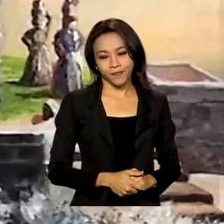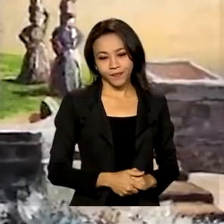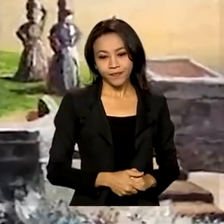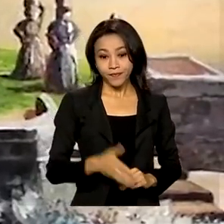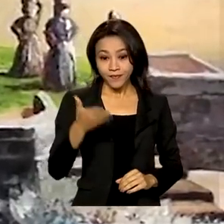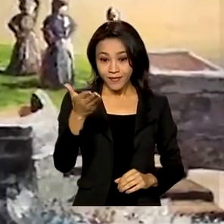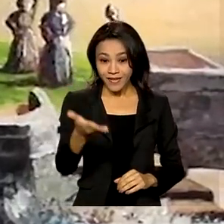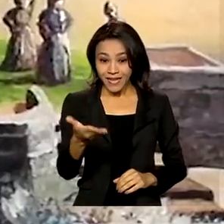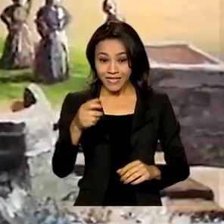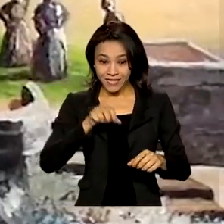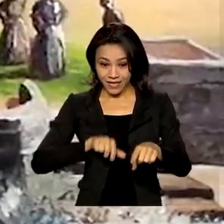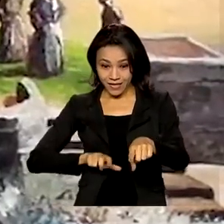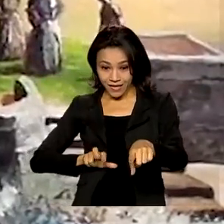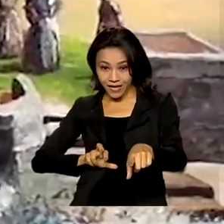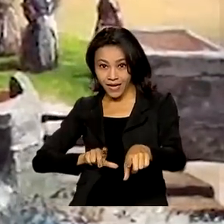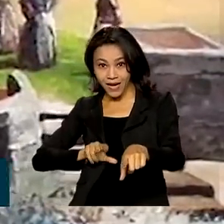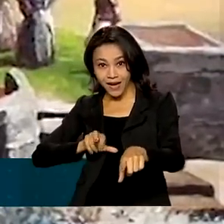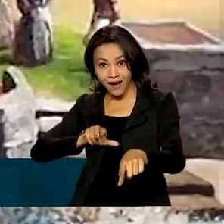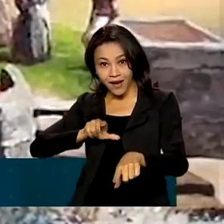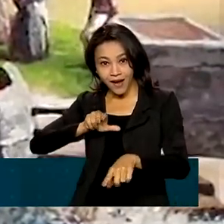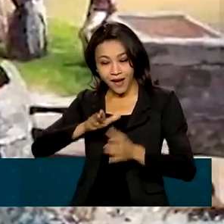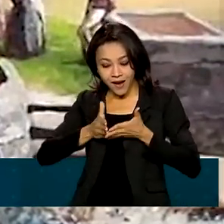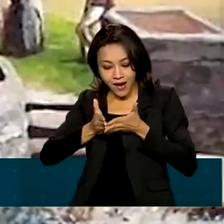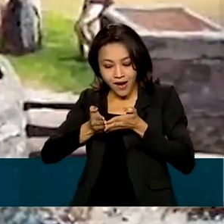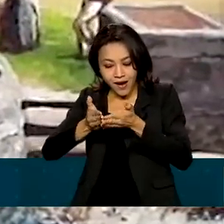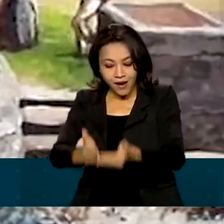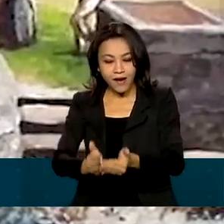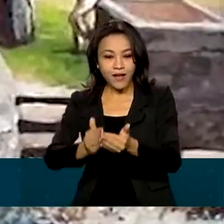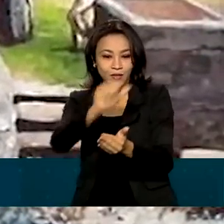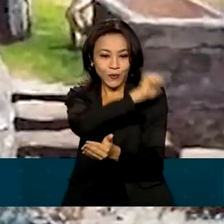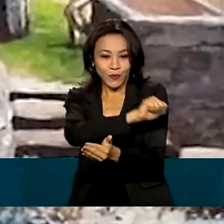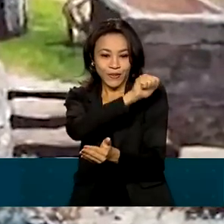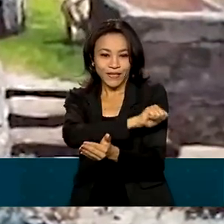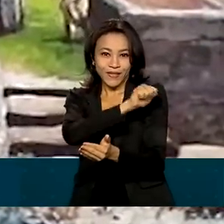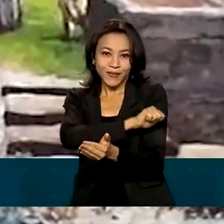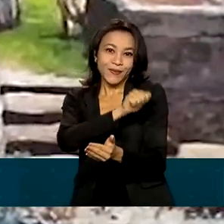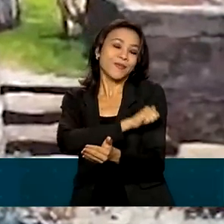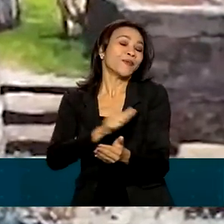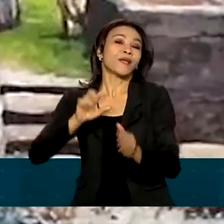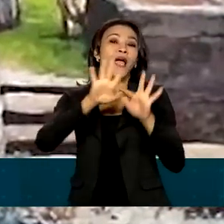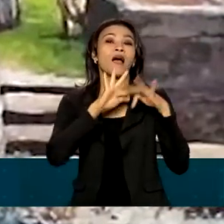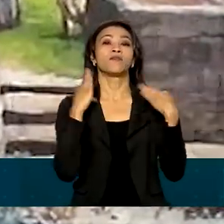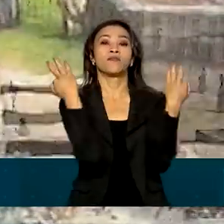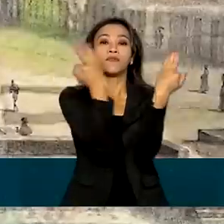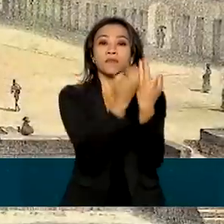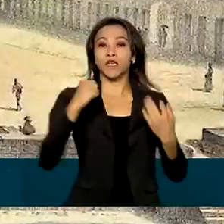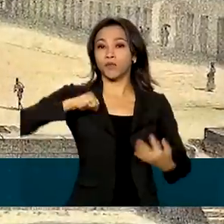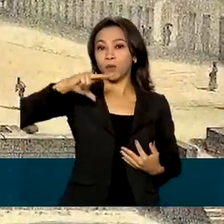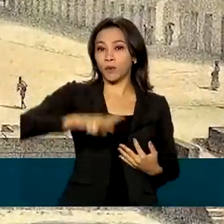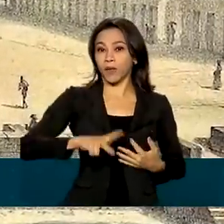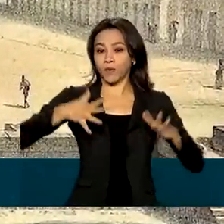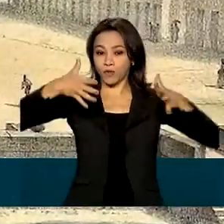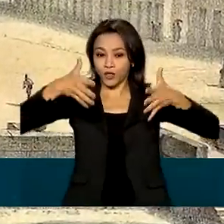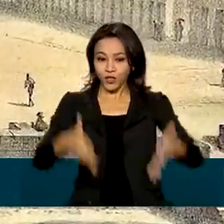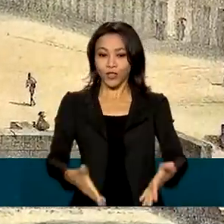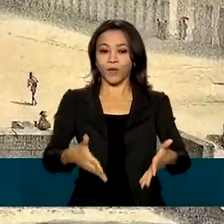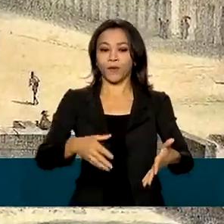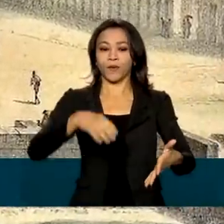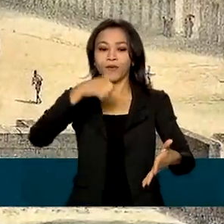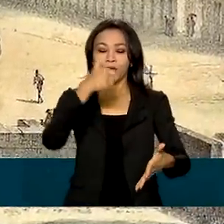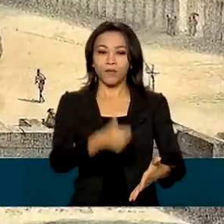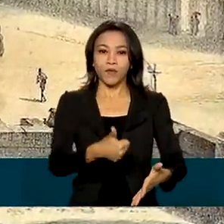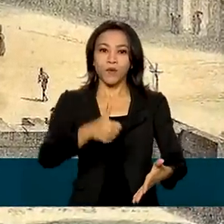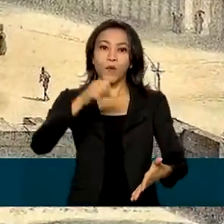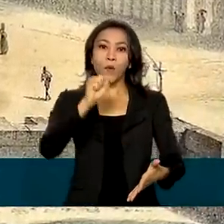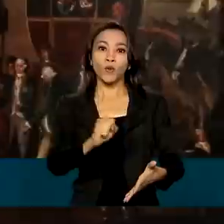Foi nesta escada do antigo Cais do Porto, do Rio de Janeiro, que a família real portuguesa desembarcou em 1808. De uma hora